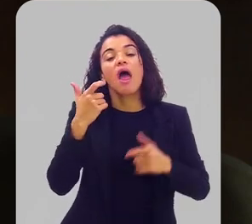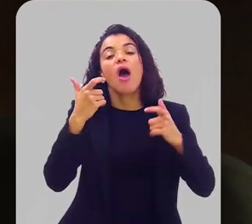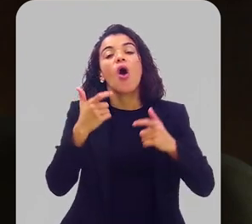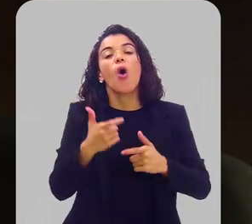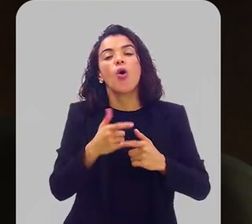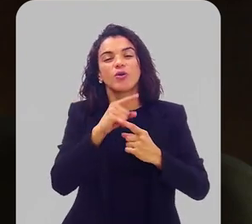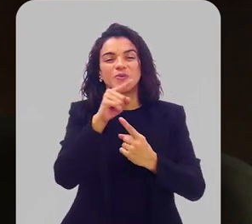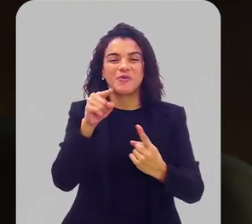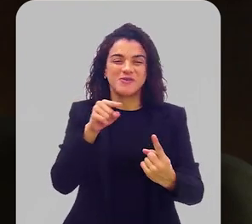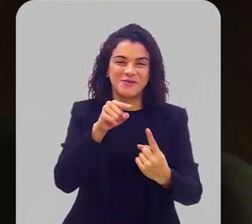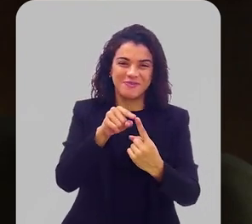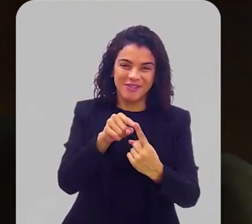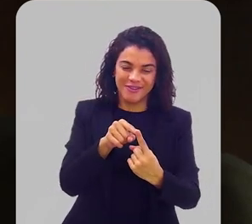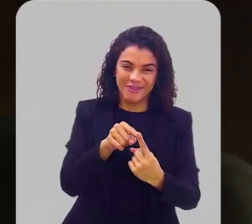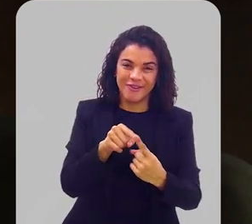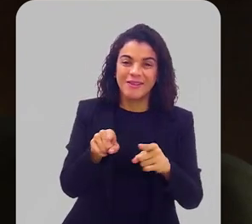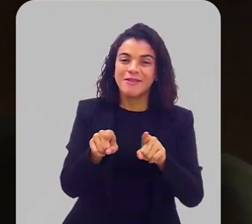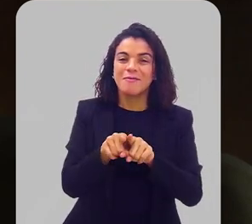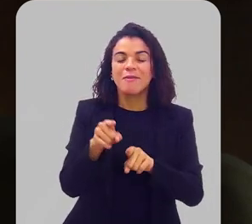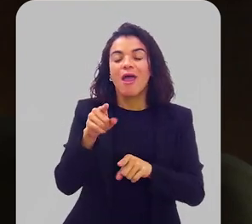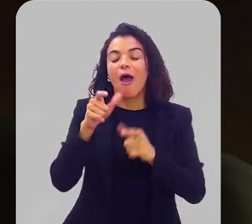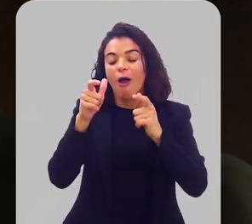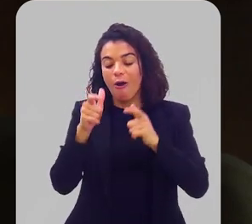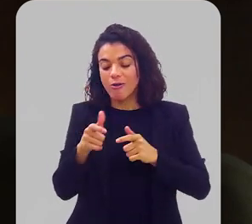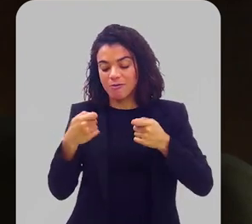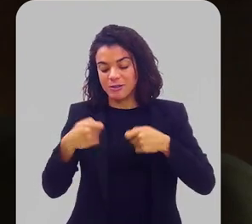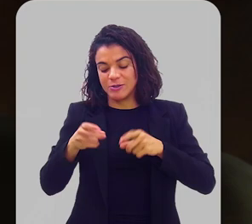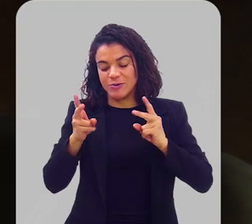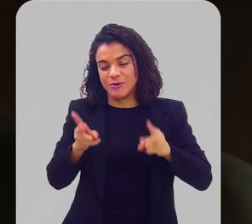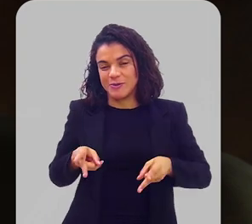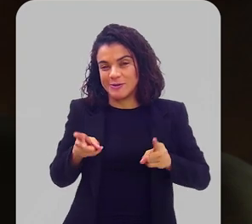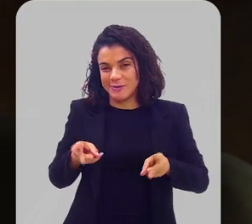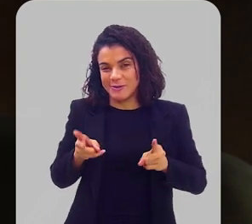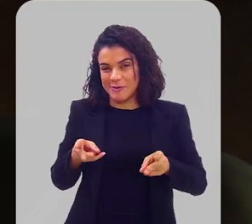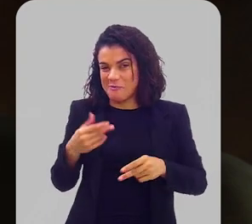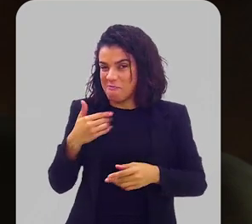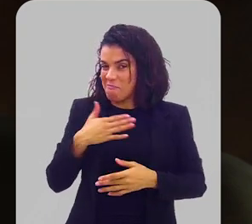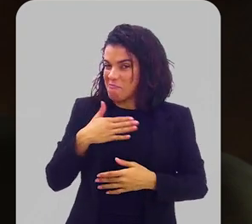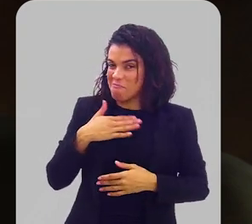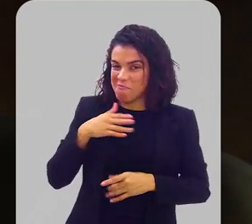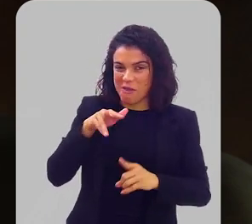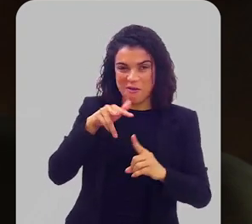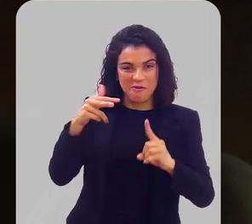chegar. E eu sei aonde eu preciso permanecer. Então, o meu entendimento, não.